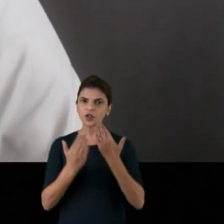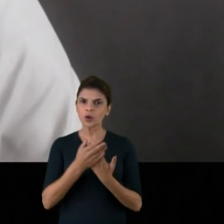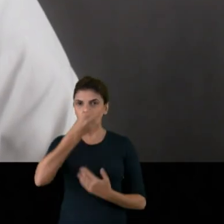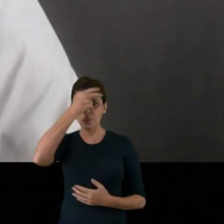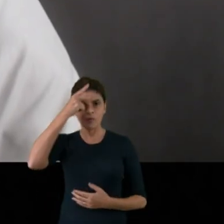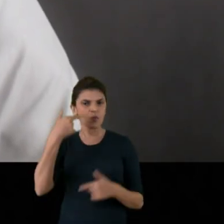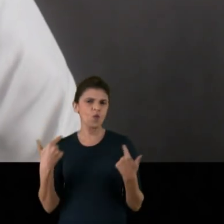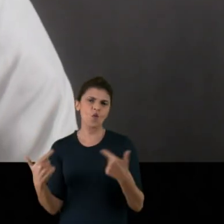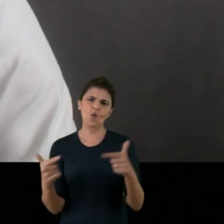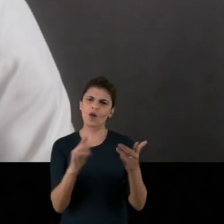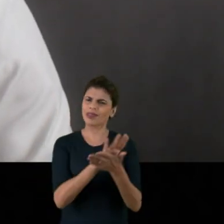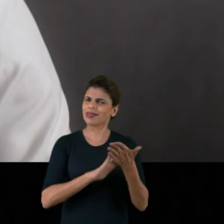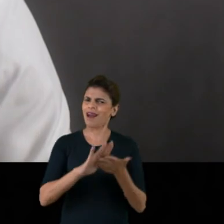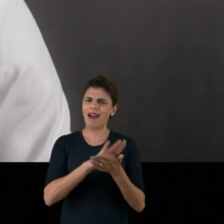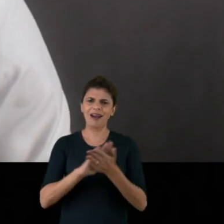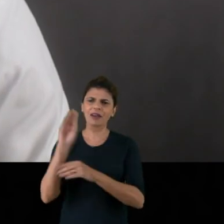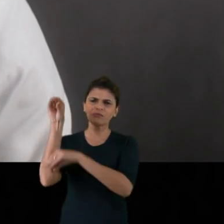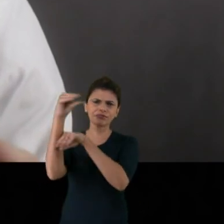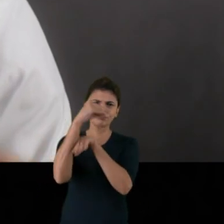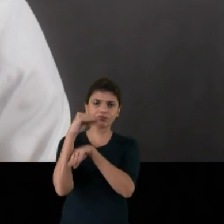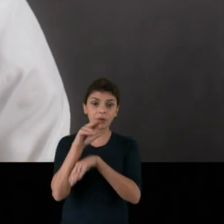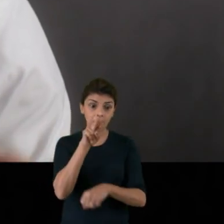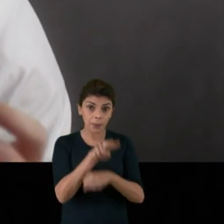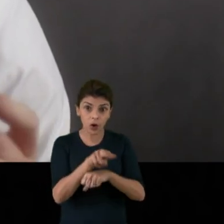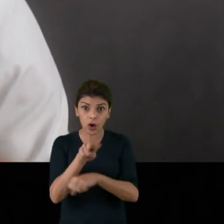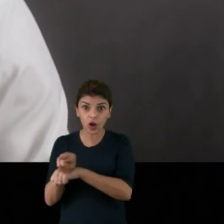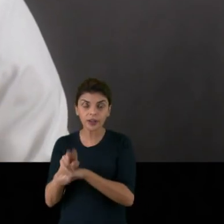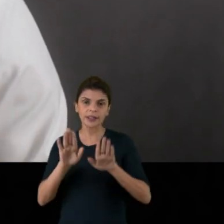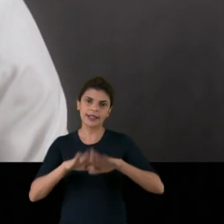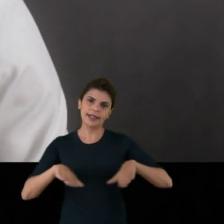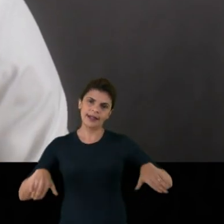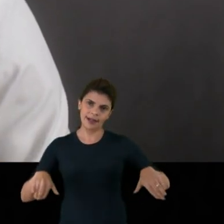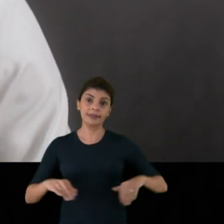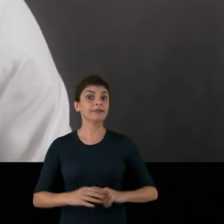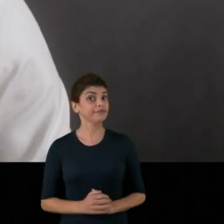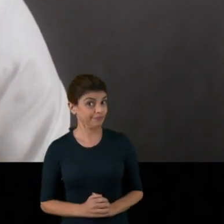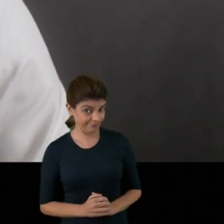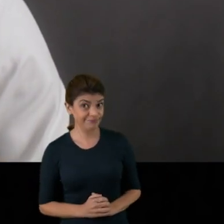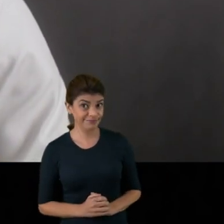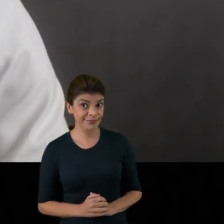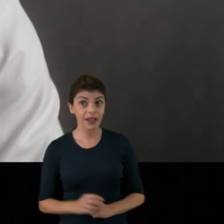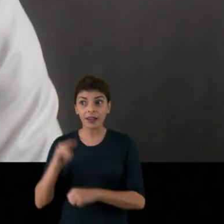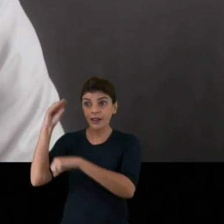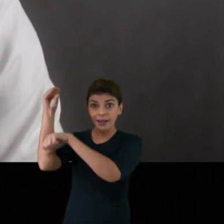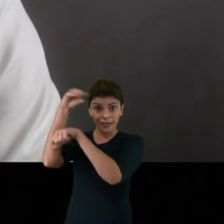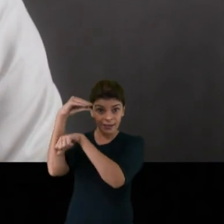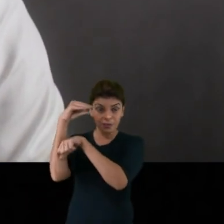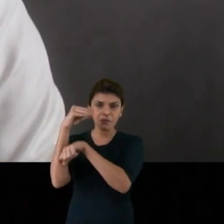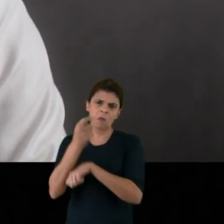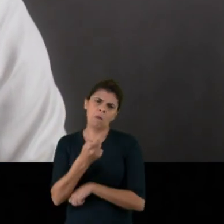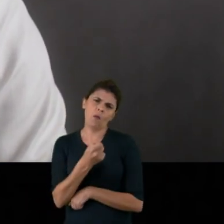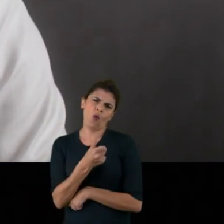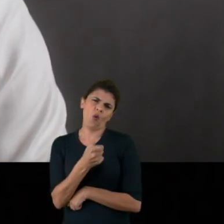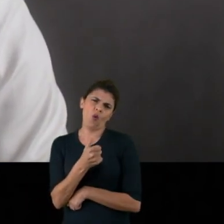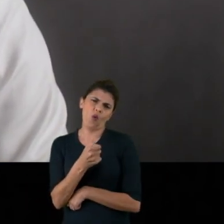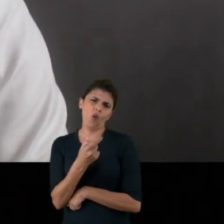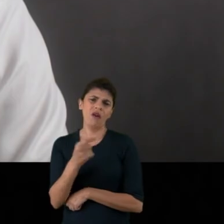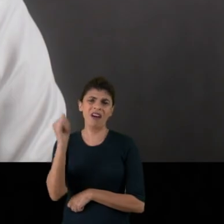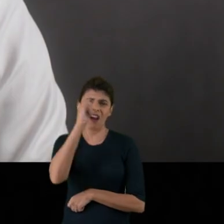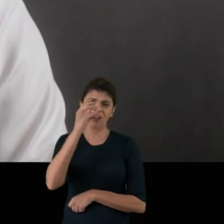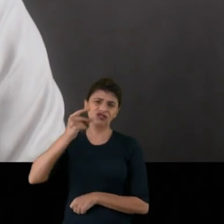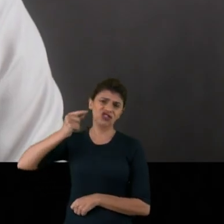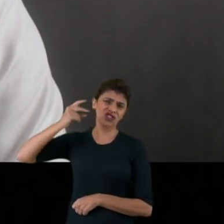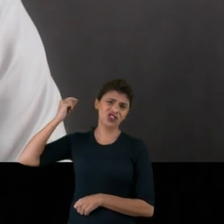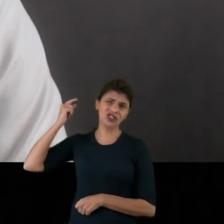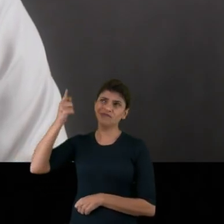1.600 escolas da prefeitura tem câmera de vigilância para proteger as crianças. E tem mais. As